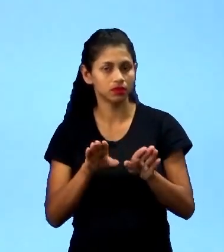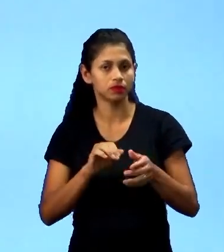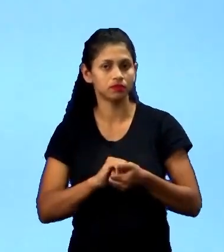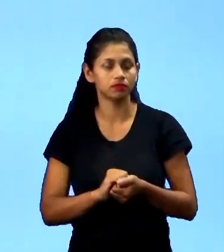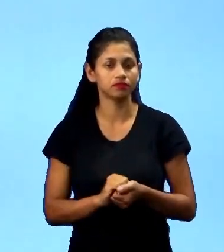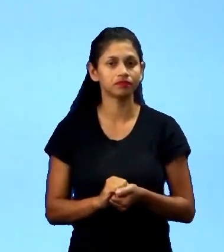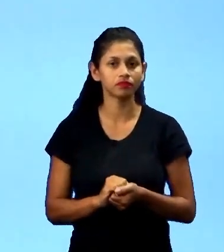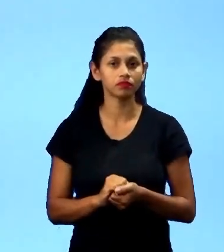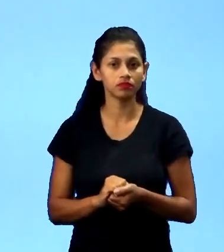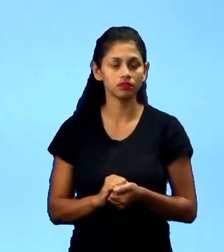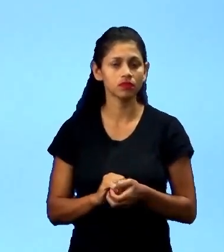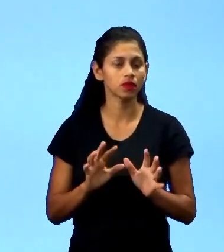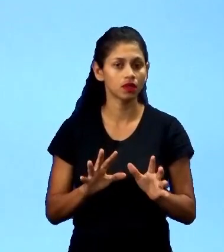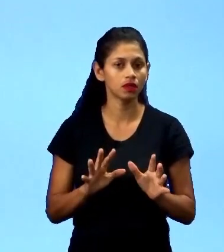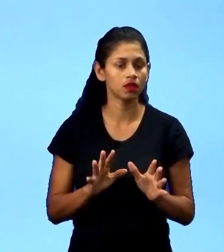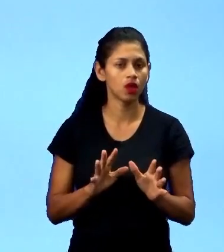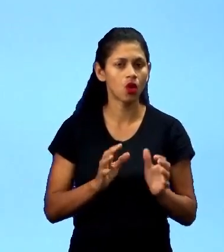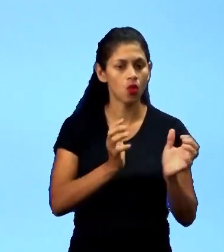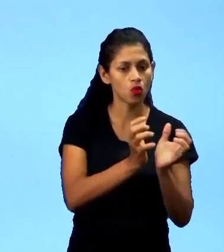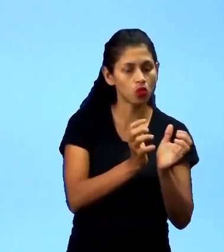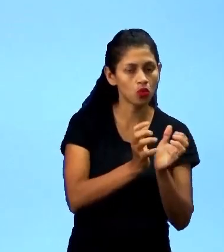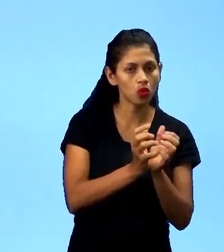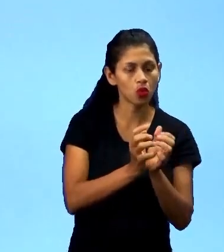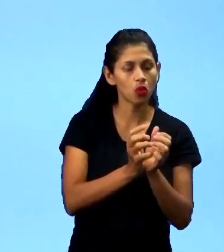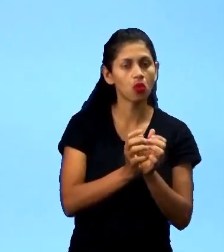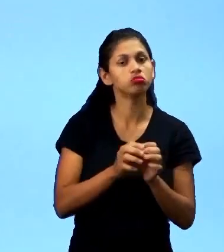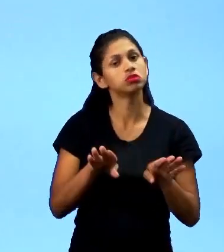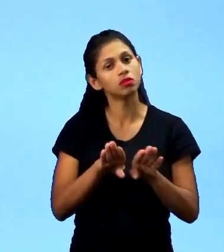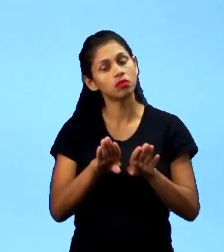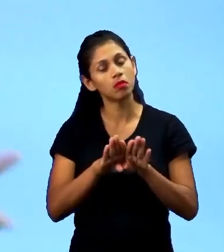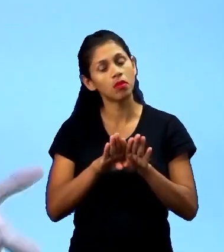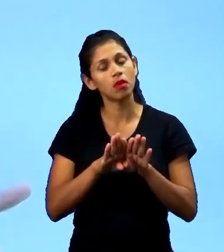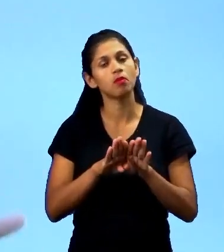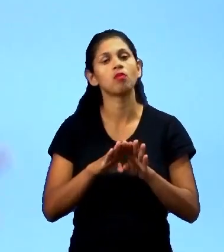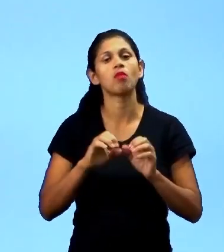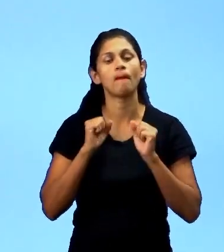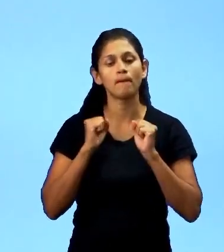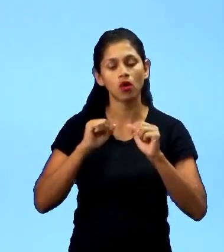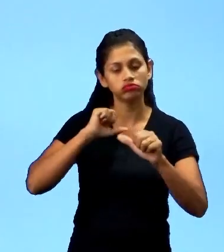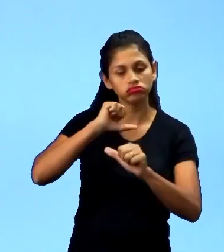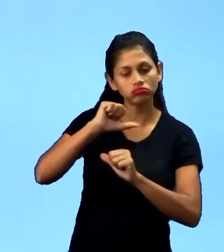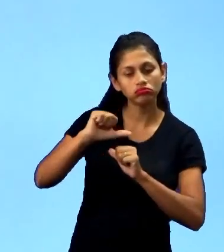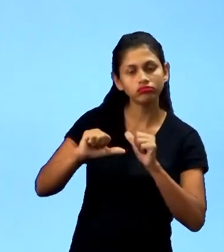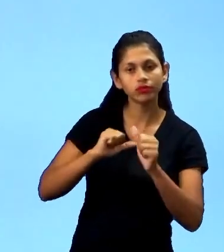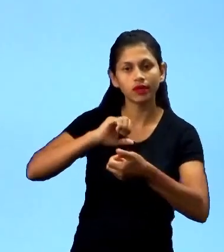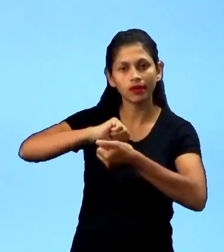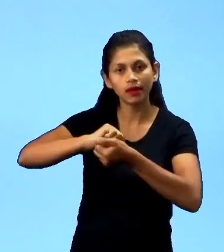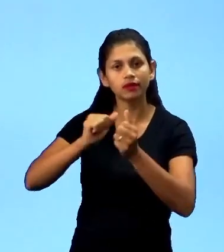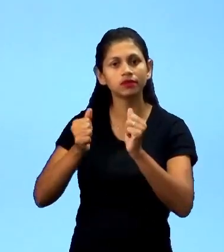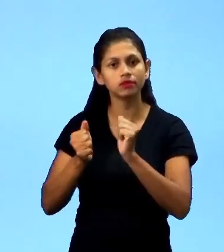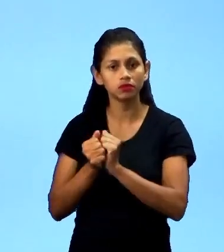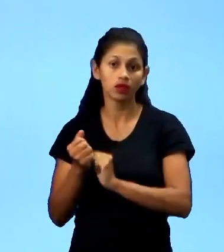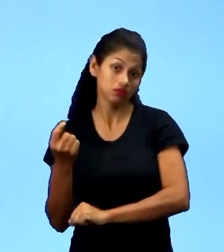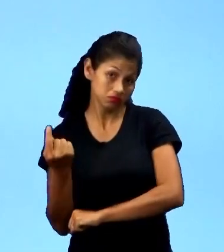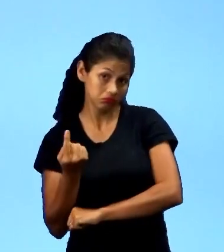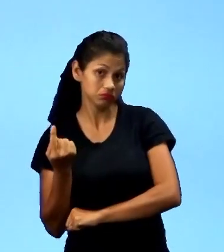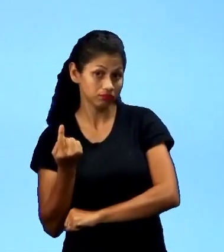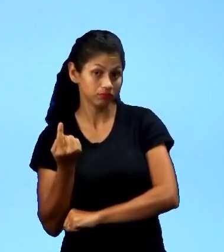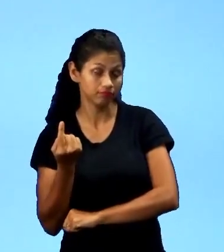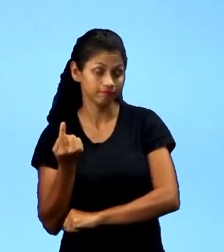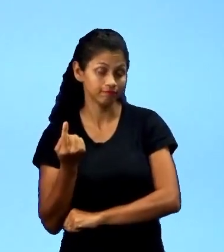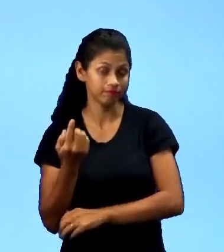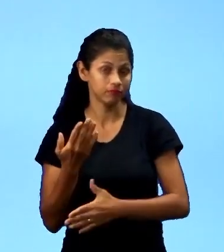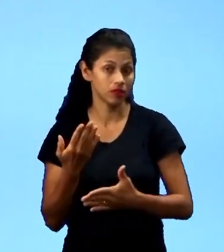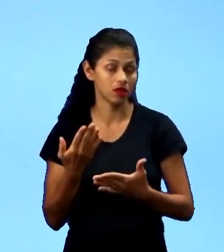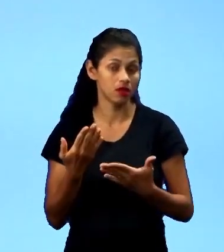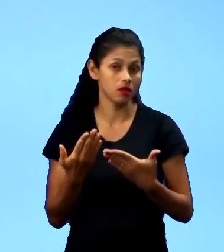coletiva, gente, a depender, a gente consegue botar para o individual. Mas como professor sem a edição coletiva, por exemplo, a agência adaptação vai depender